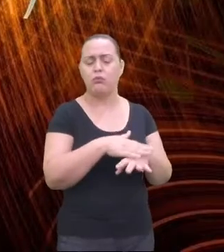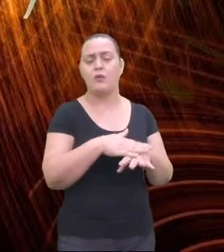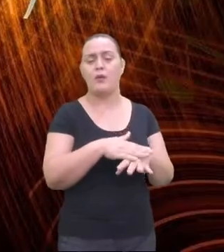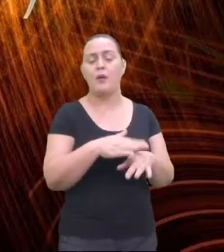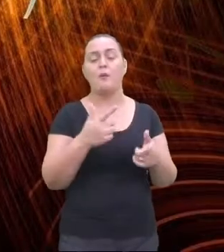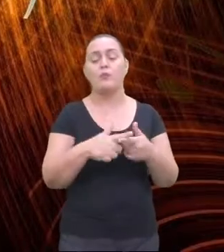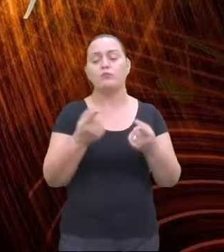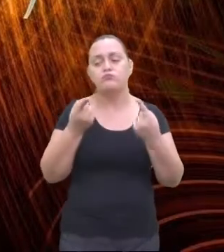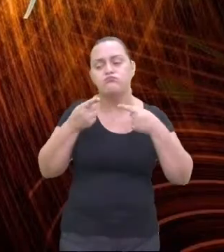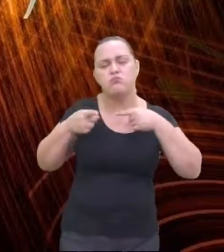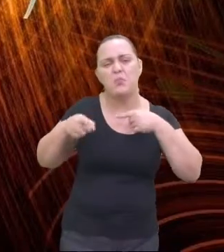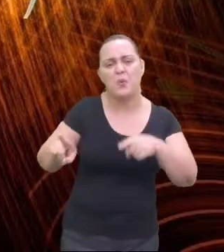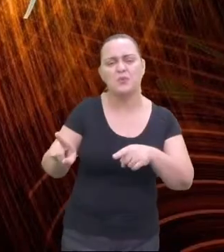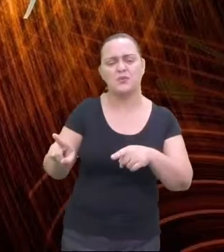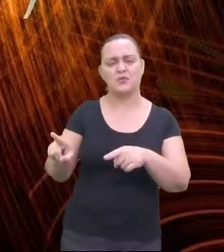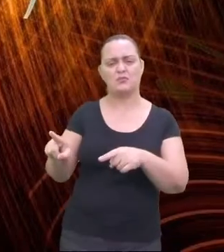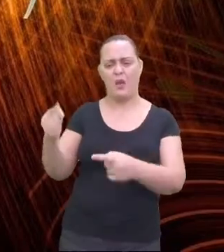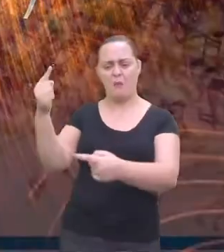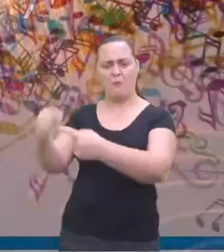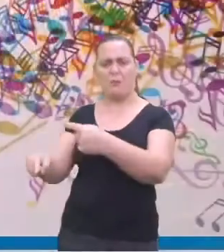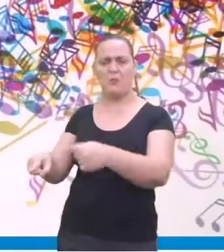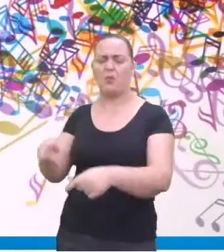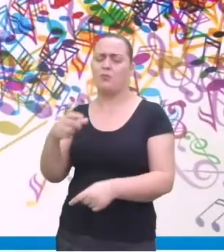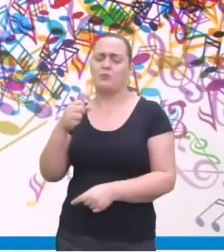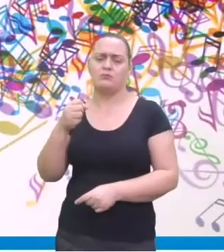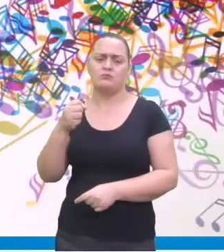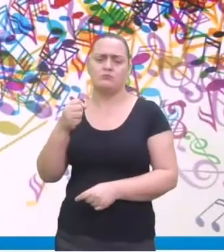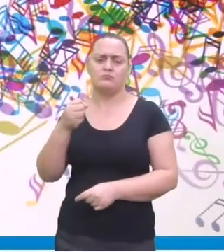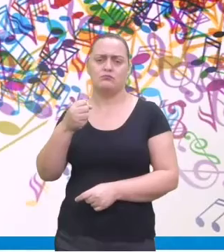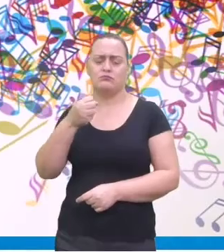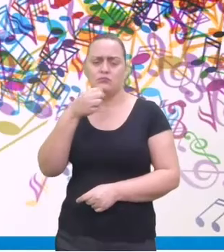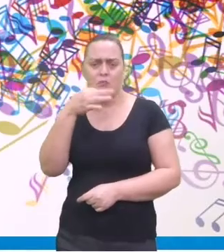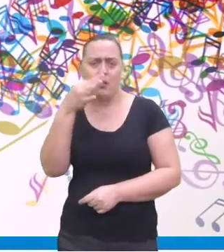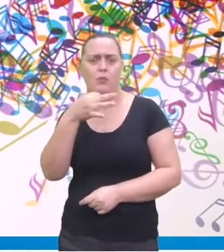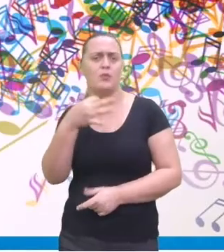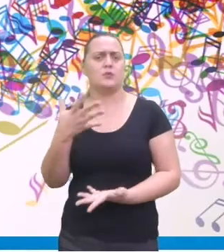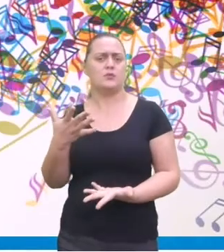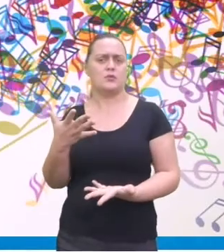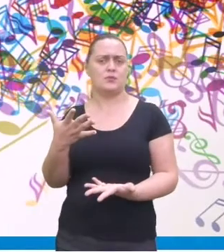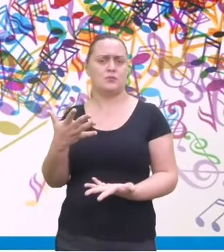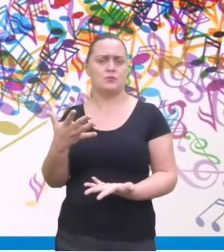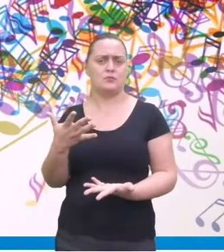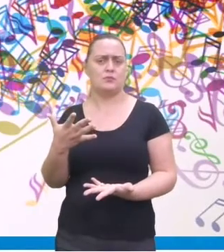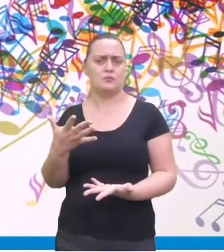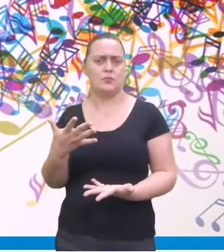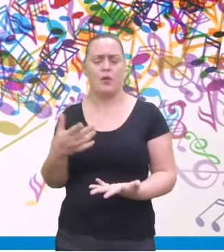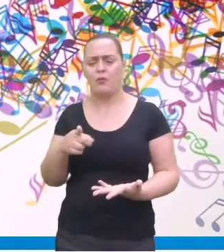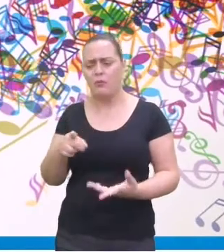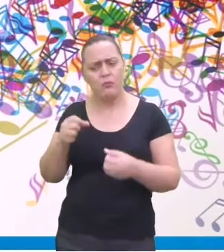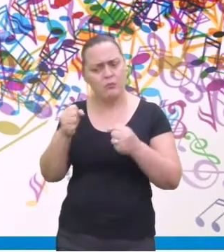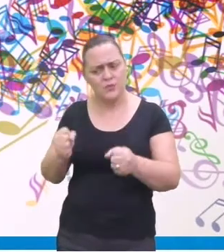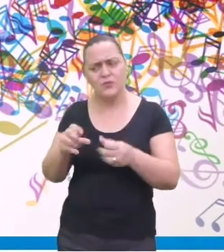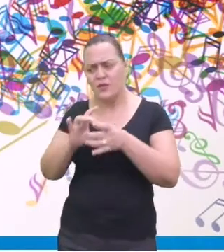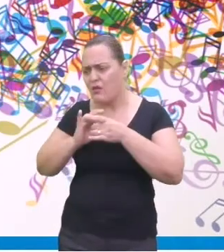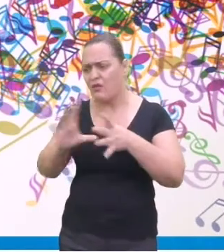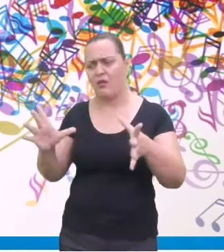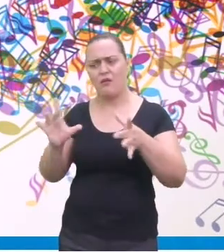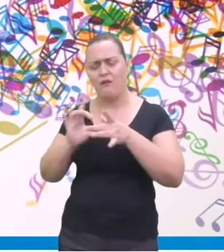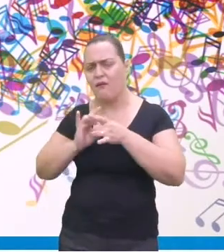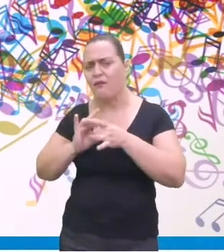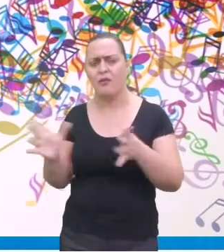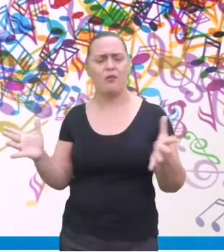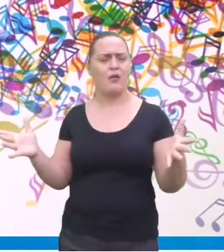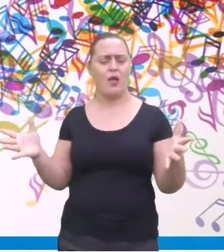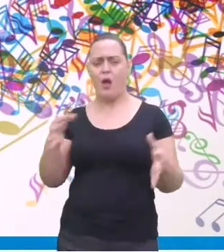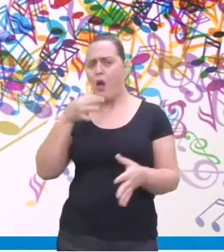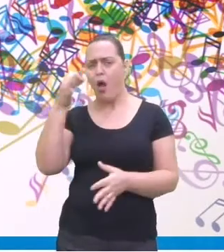um pouco do rock nacional? Pop rock. O pop rock brasileiro surgiu na década de 80. O rock,